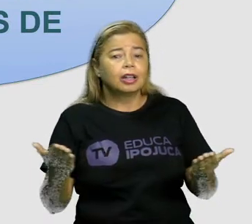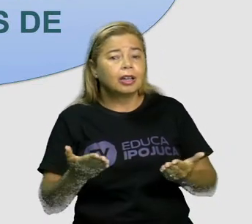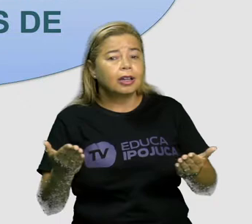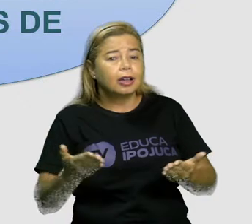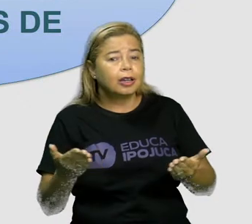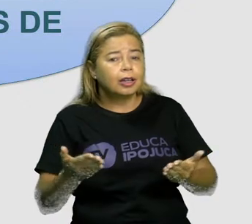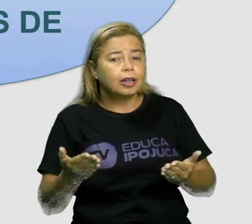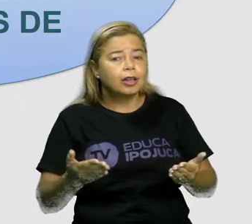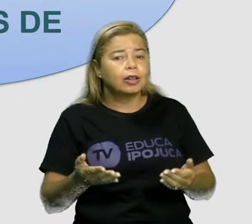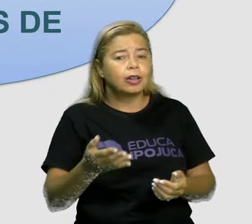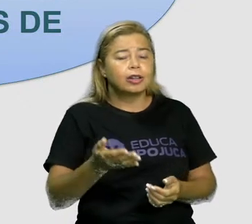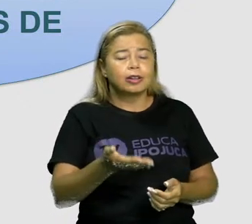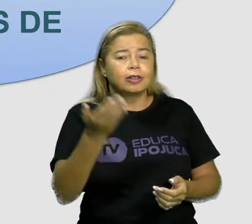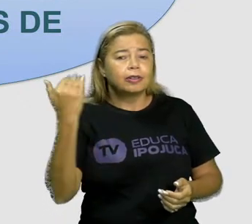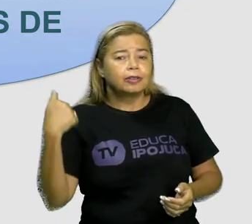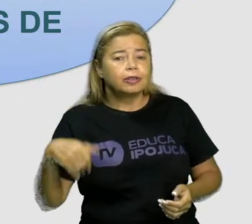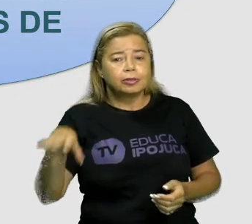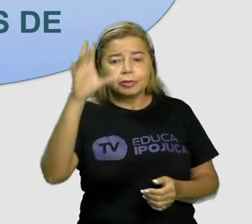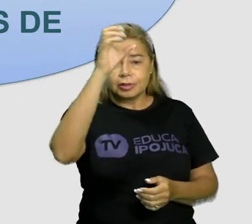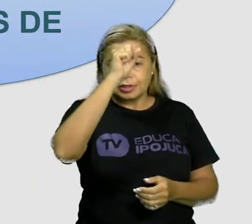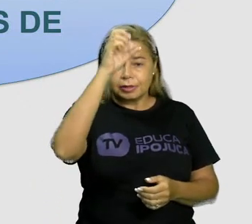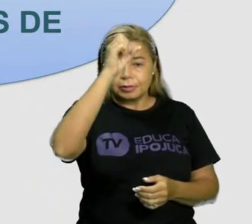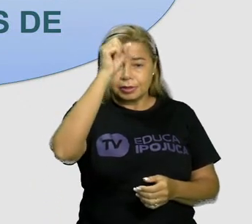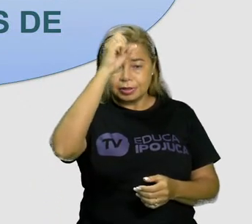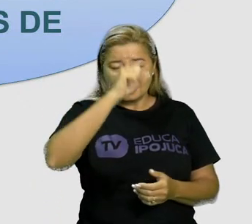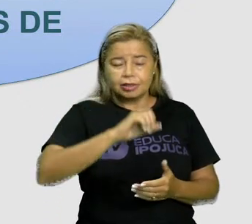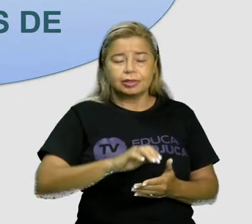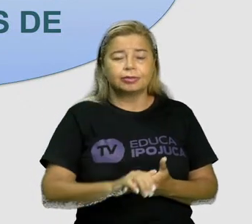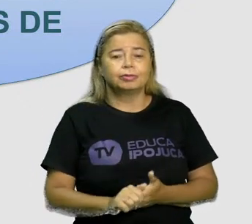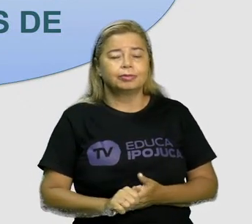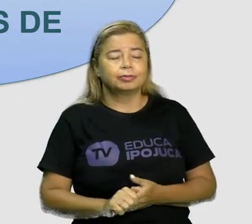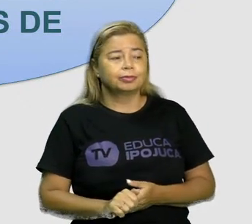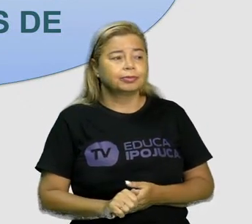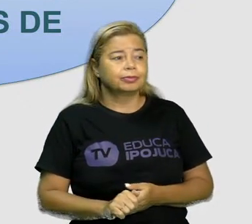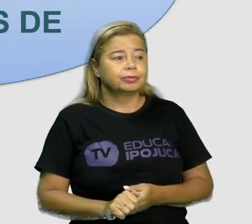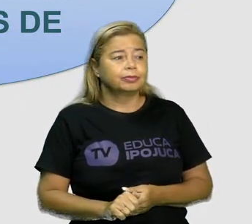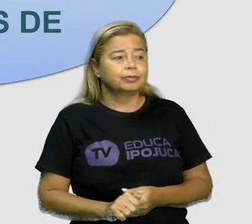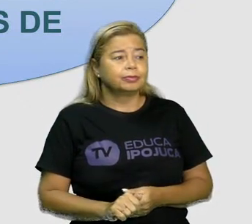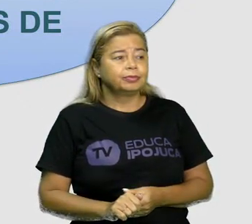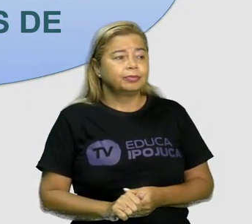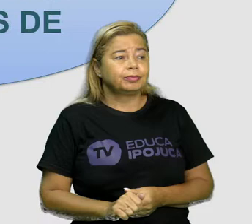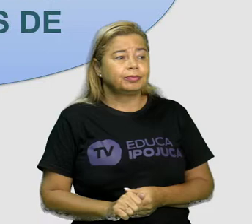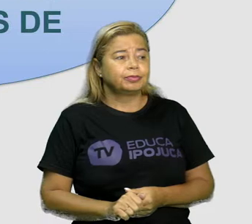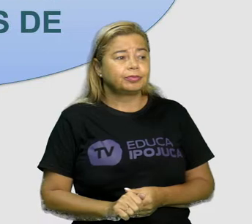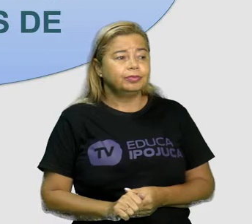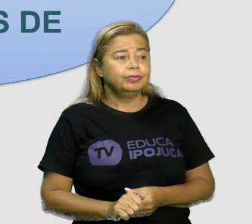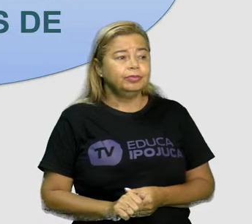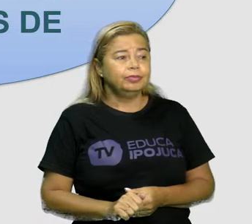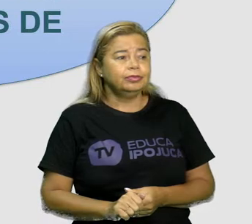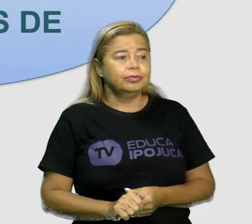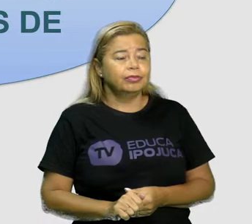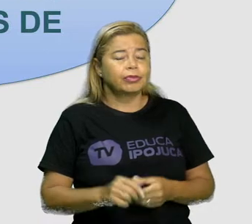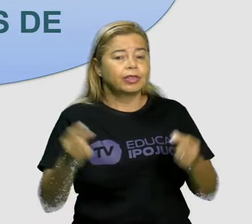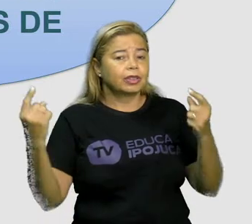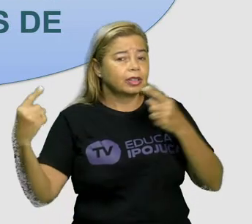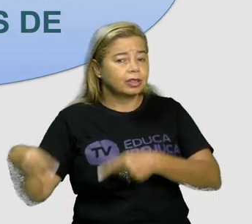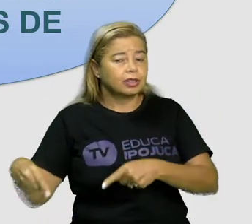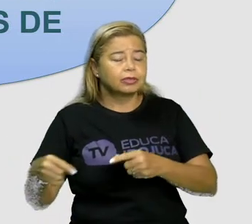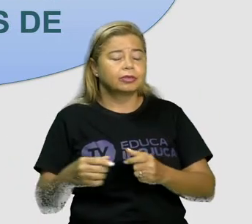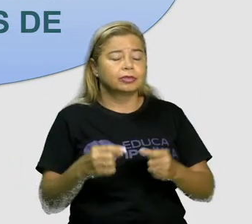de matemática do nosso quarto ano, desse ano de 2022. Aqui, desafio.